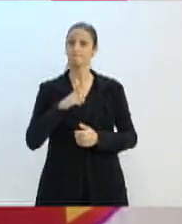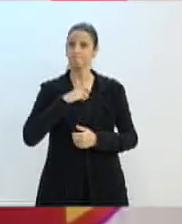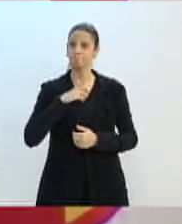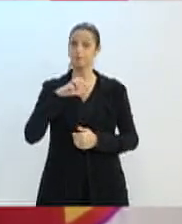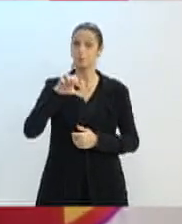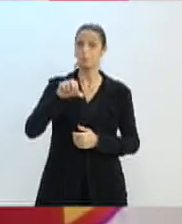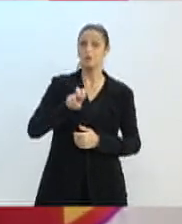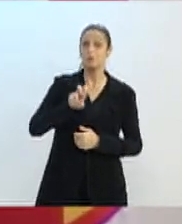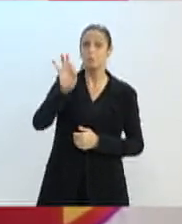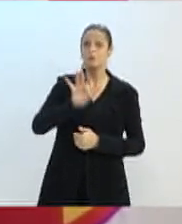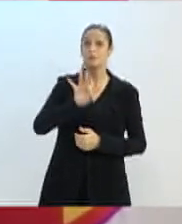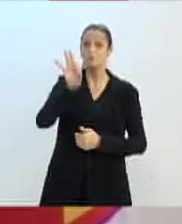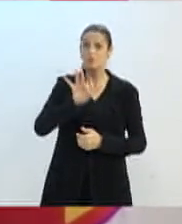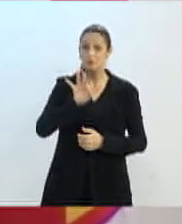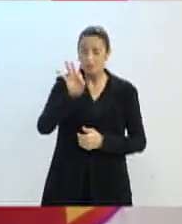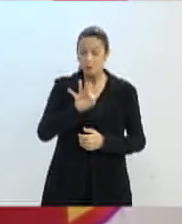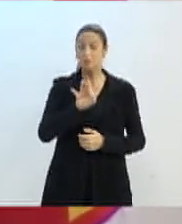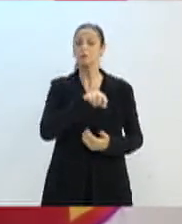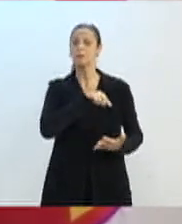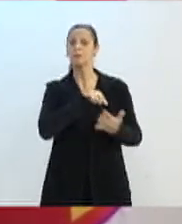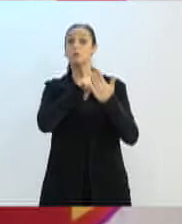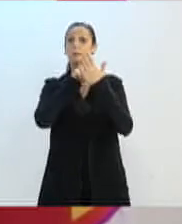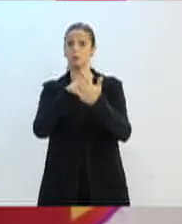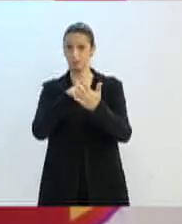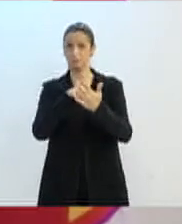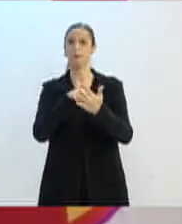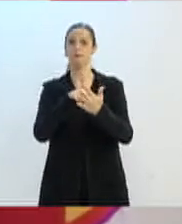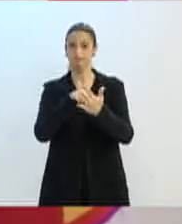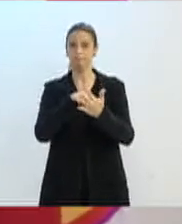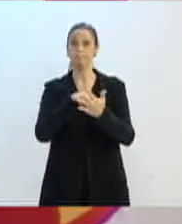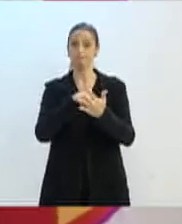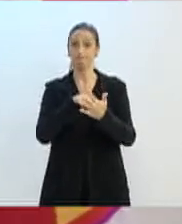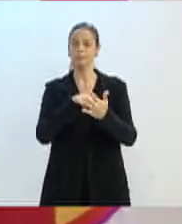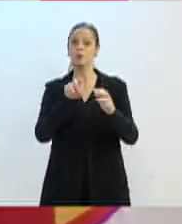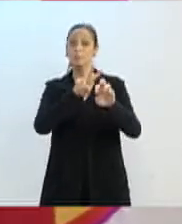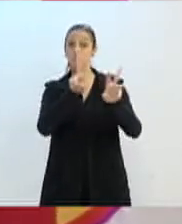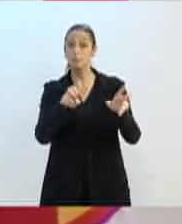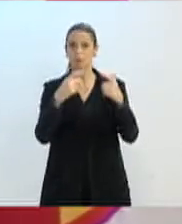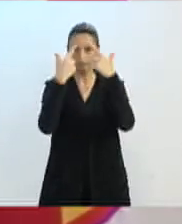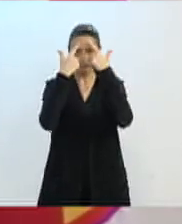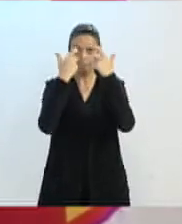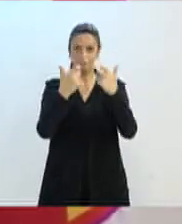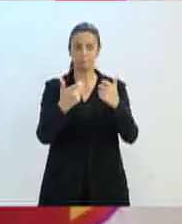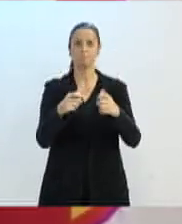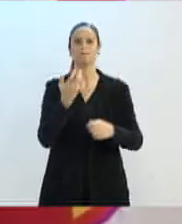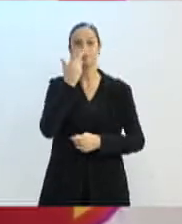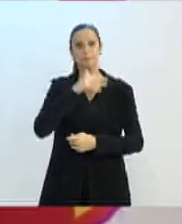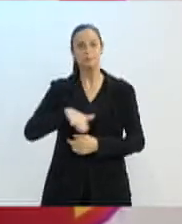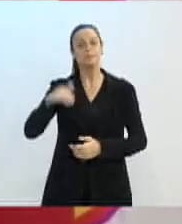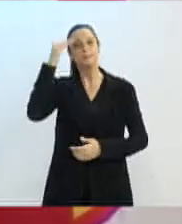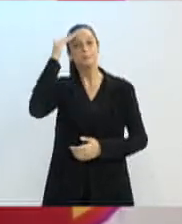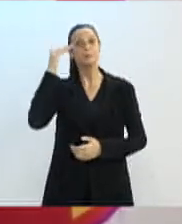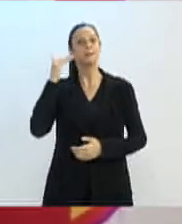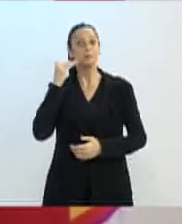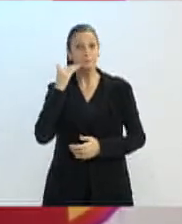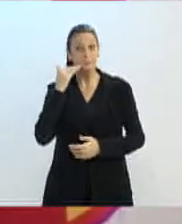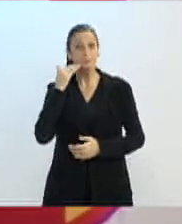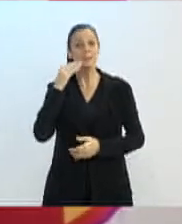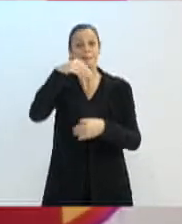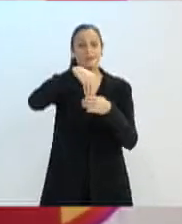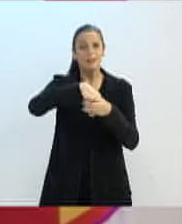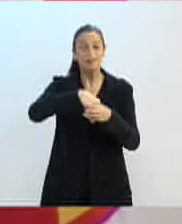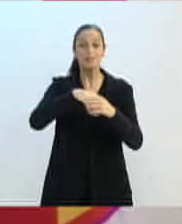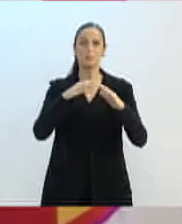% das denúncias que chegam às situações de violência, as crianças e adolescentes encontram no nosso espaço